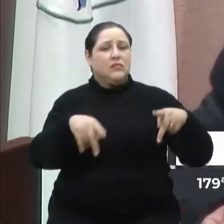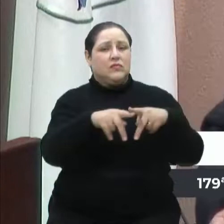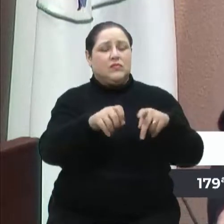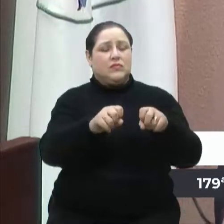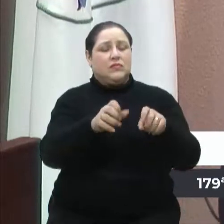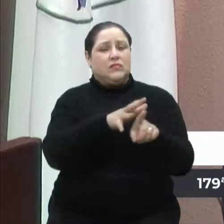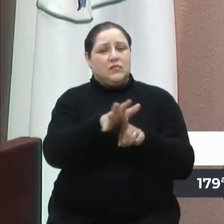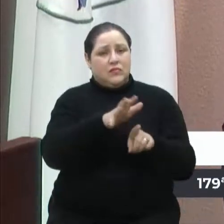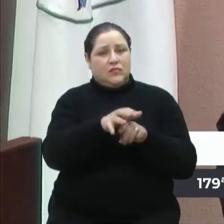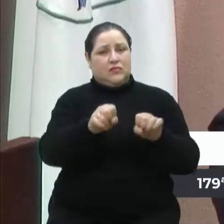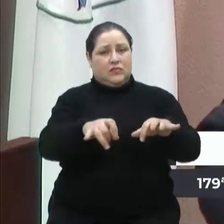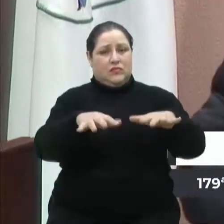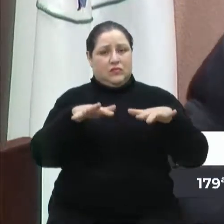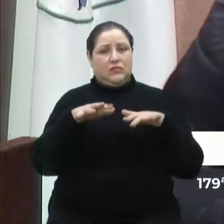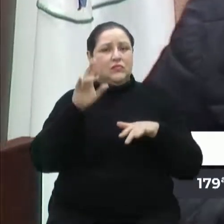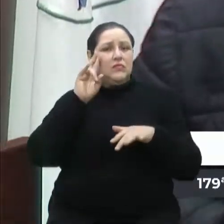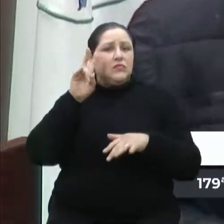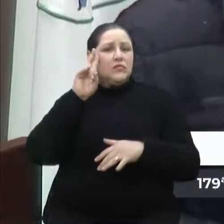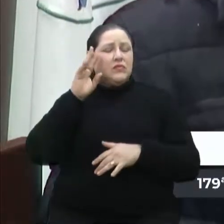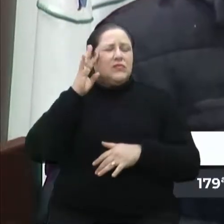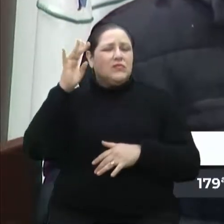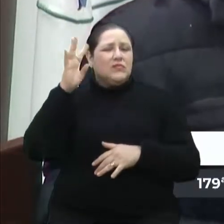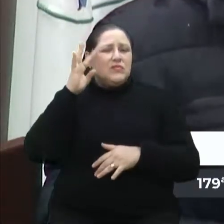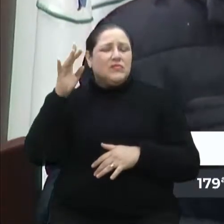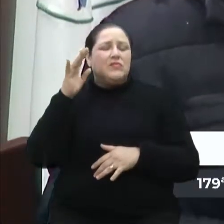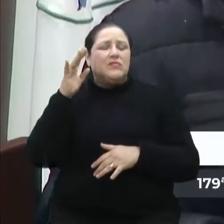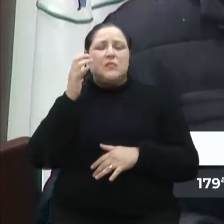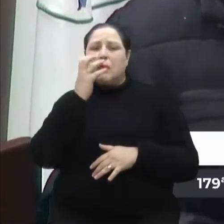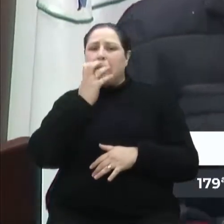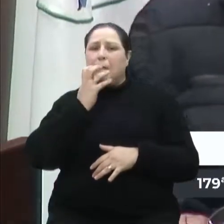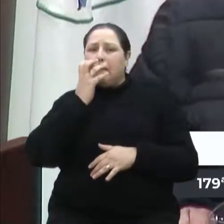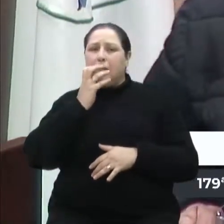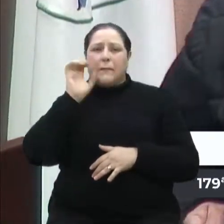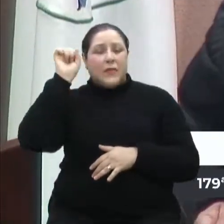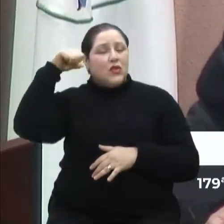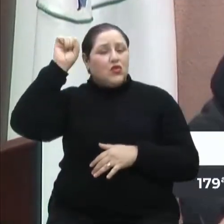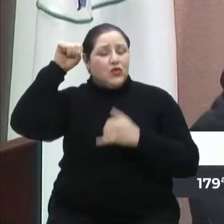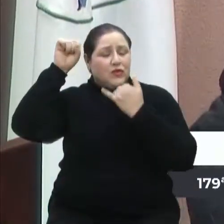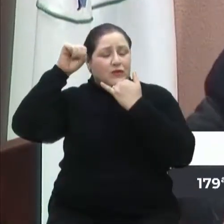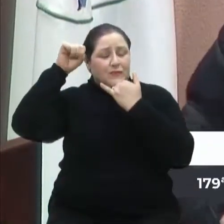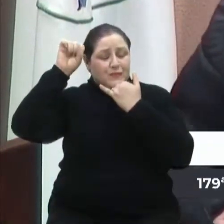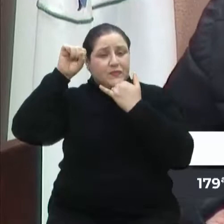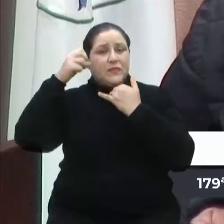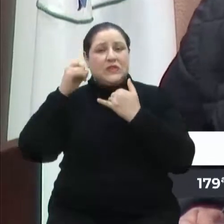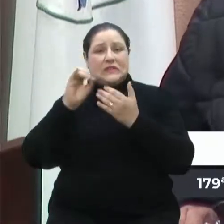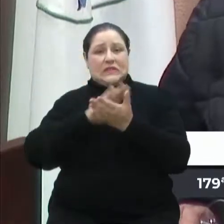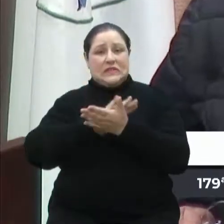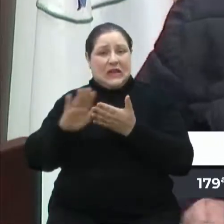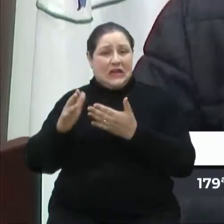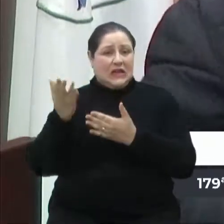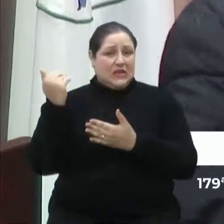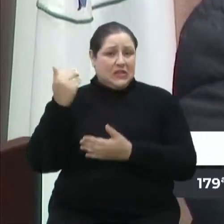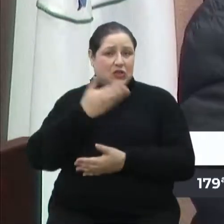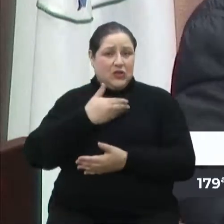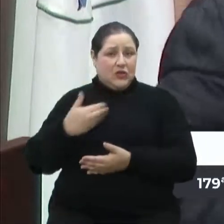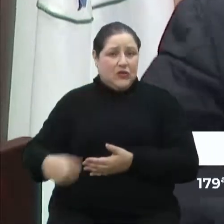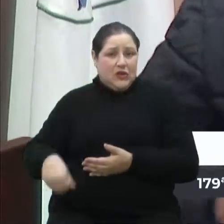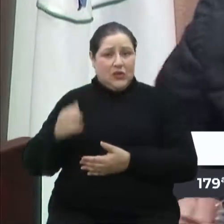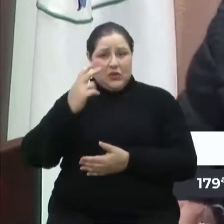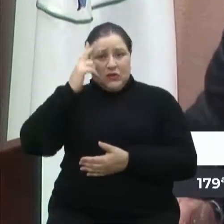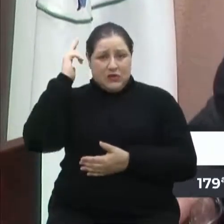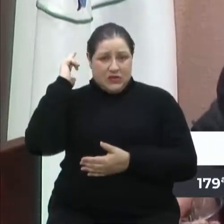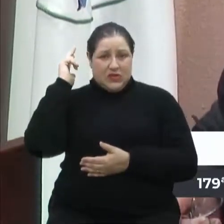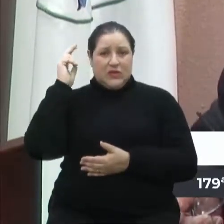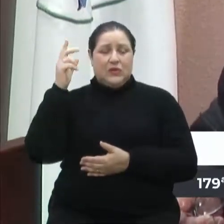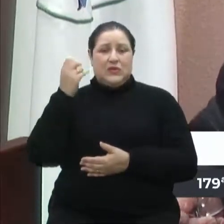tivéssemos no governo Alceu pavimentado tantas ruas naquela região, através São Leopoldina,